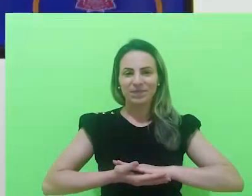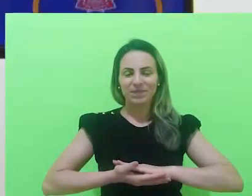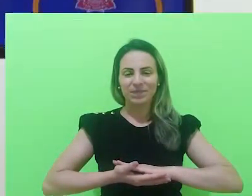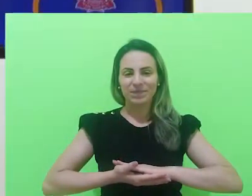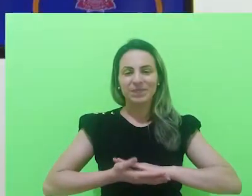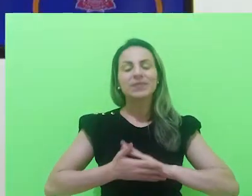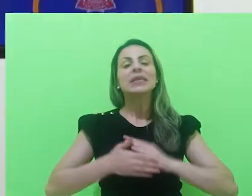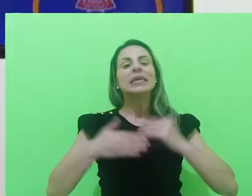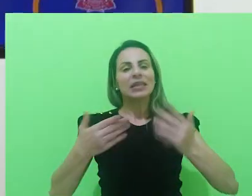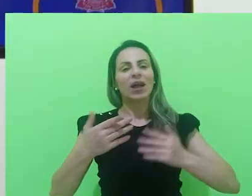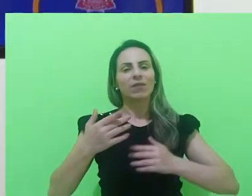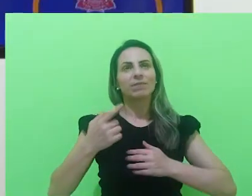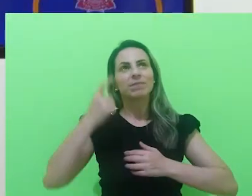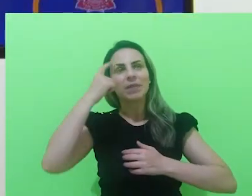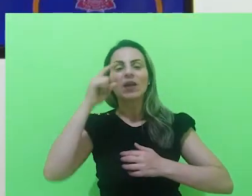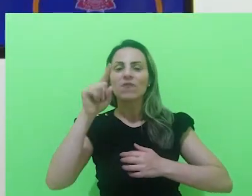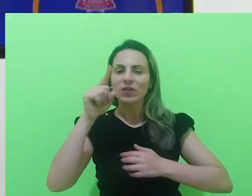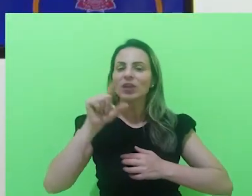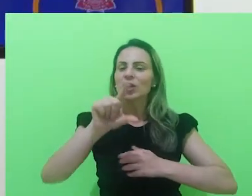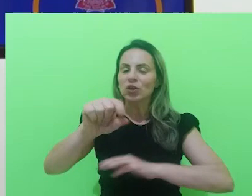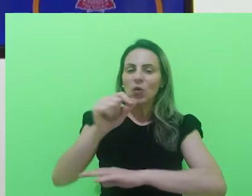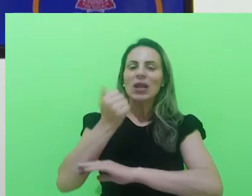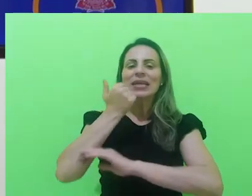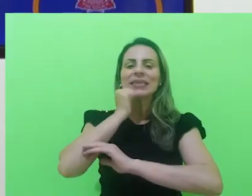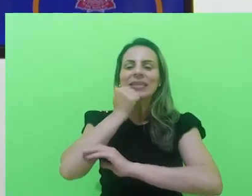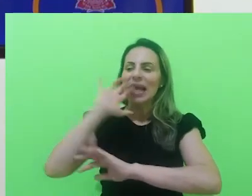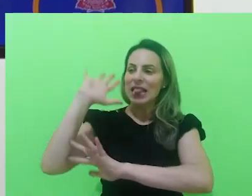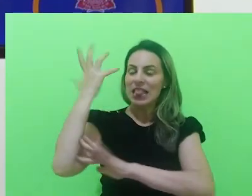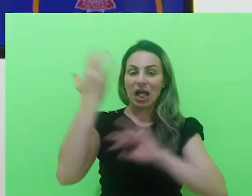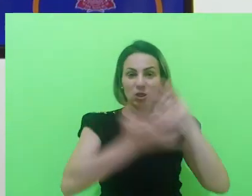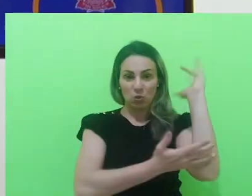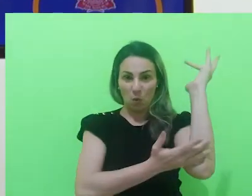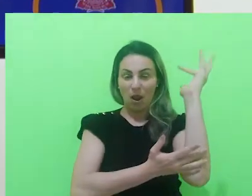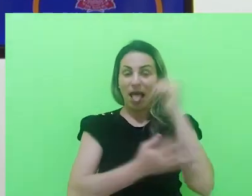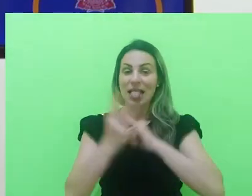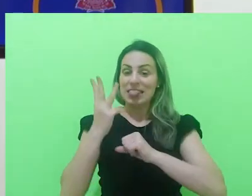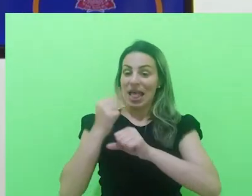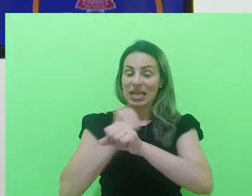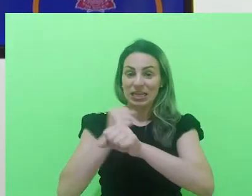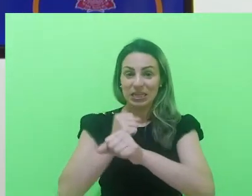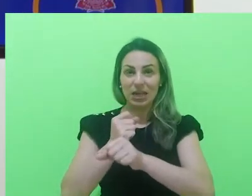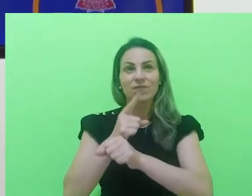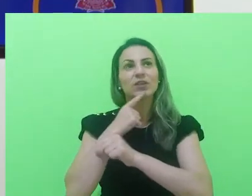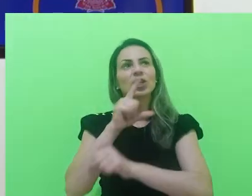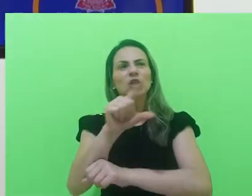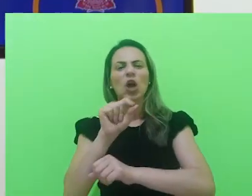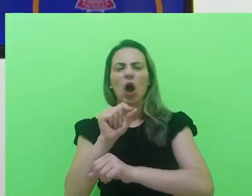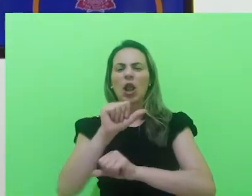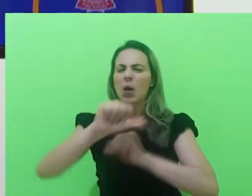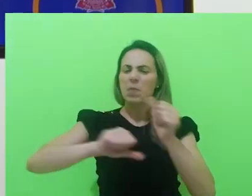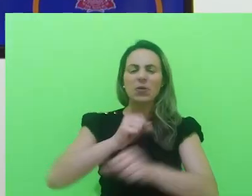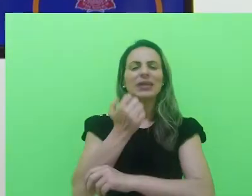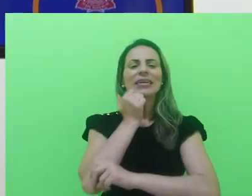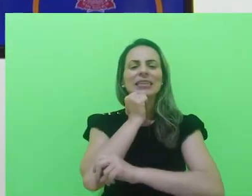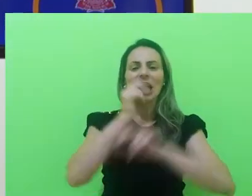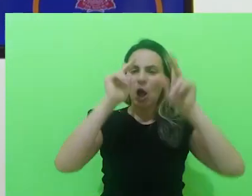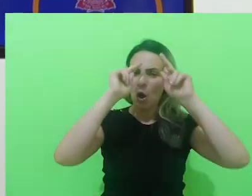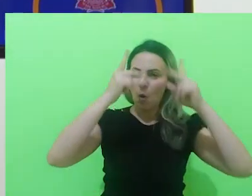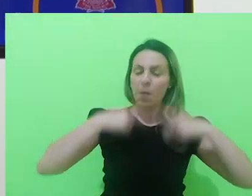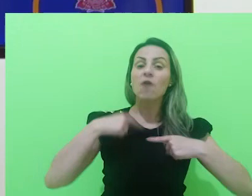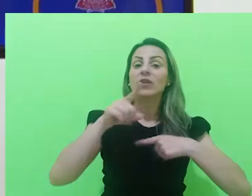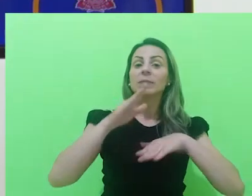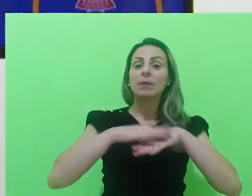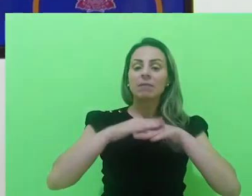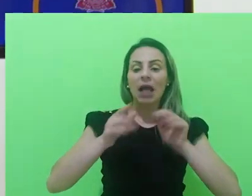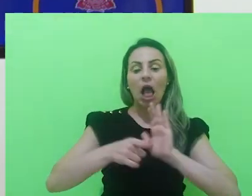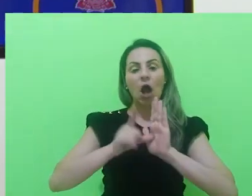Então, imaginemos que você fez Ciência e Natureza durante os três anos. E no final do terceiro ano, você quer Ciências Humanas. Você vai ter que fazer o seguinte. Vai ter